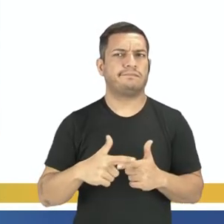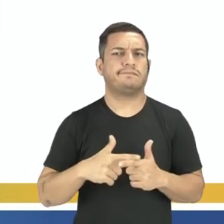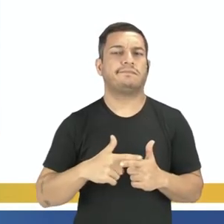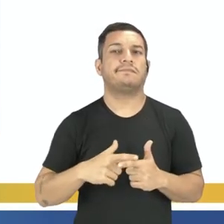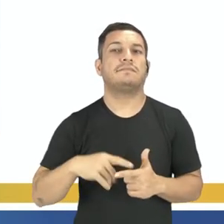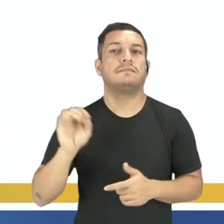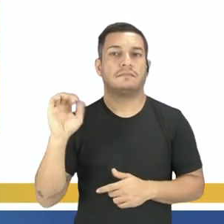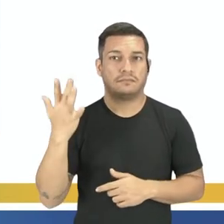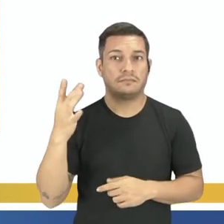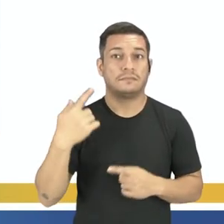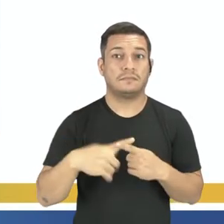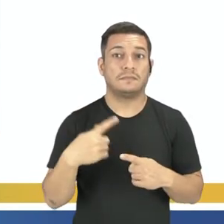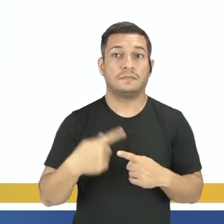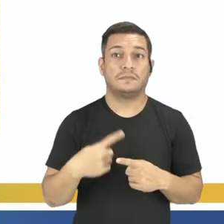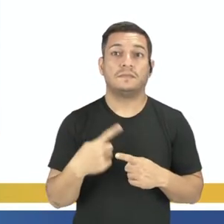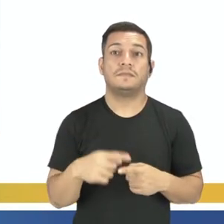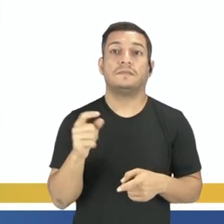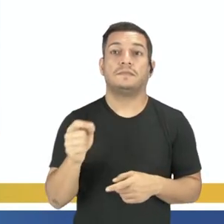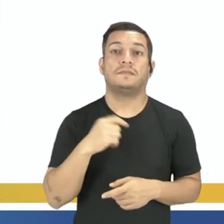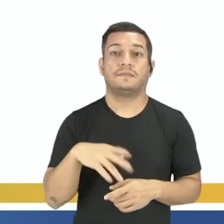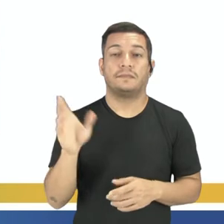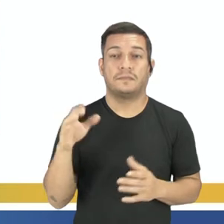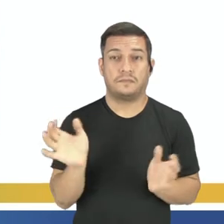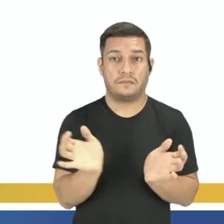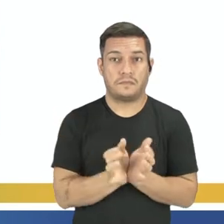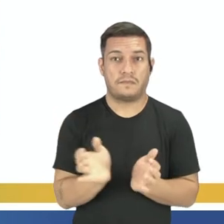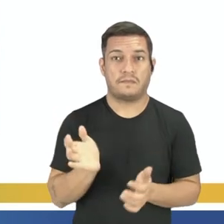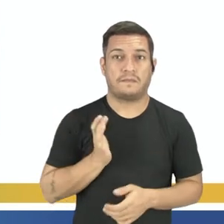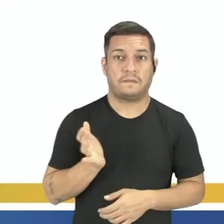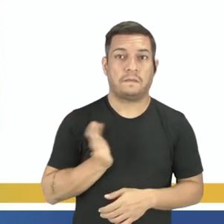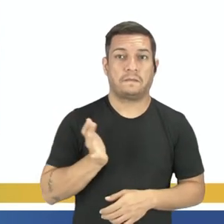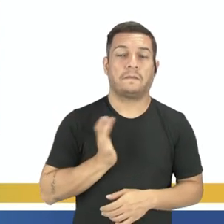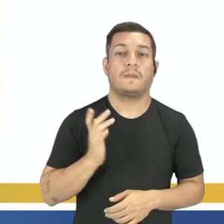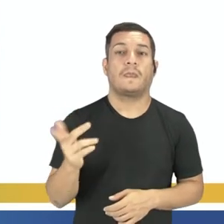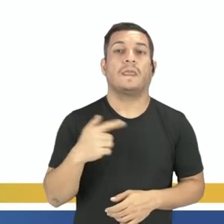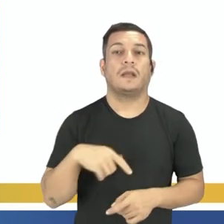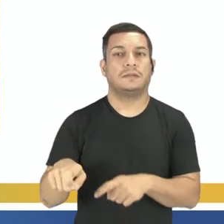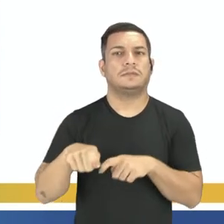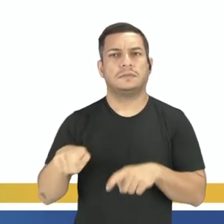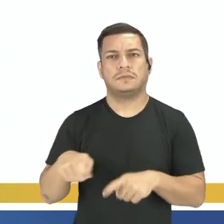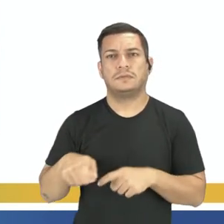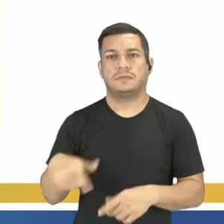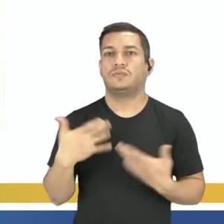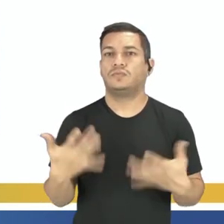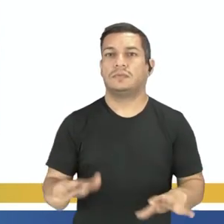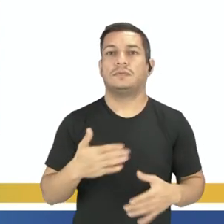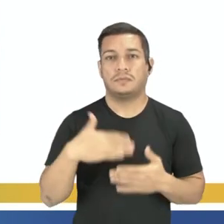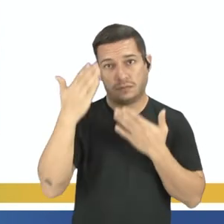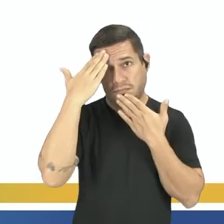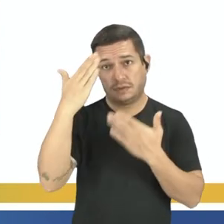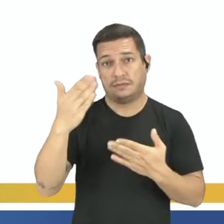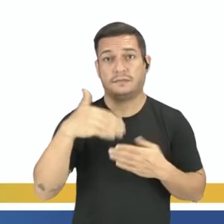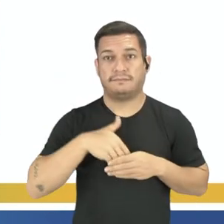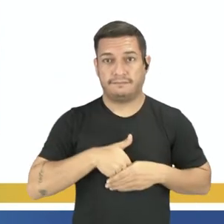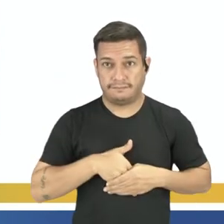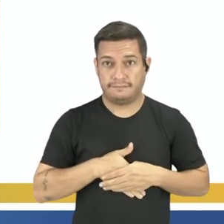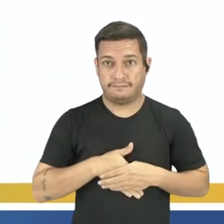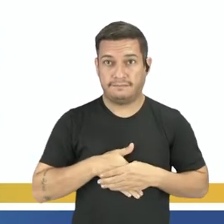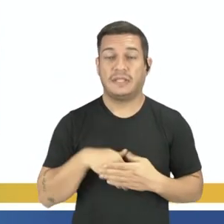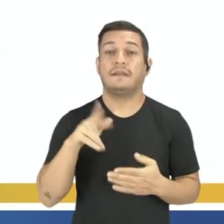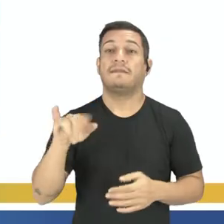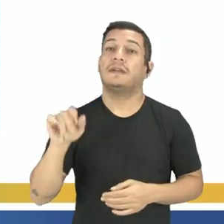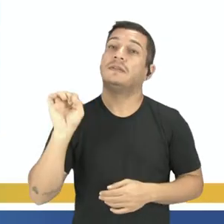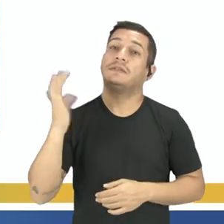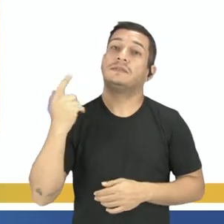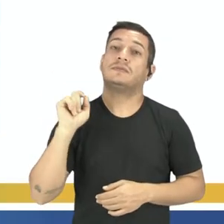grandiosa, porque a elite das colônias não vai querer obedecer esse camarada. Isso vai